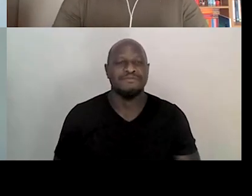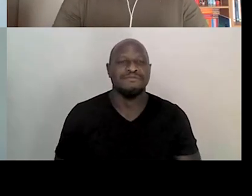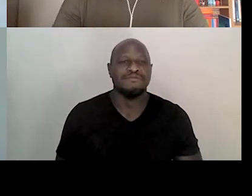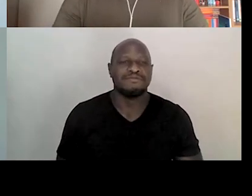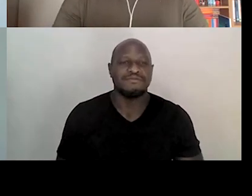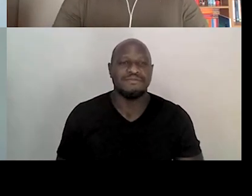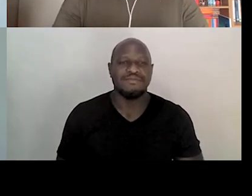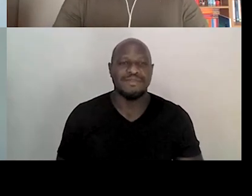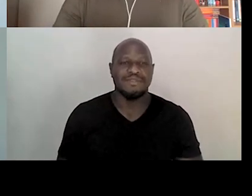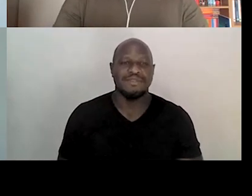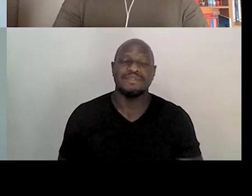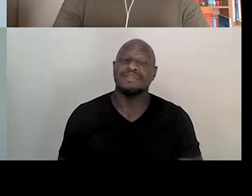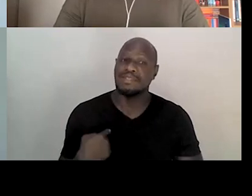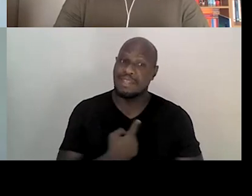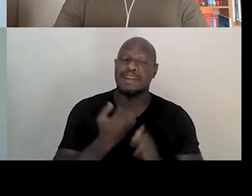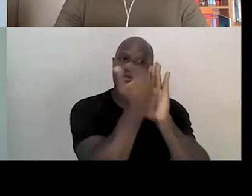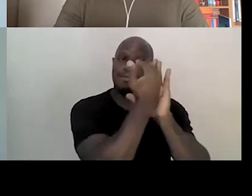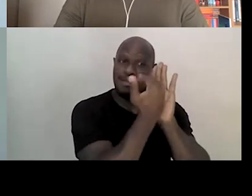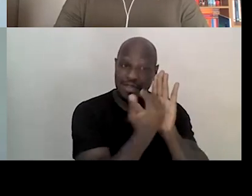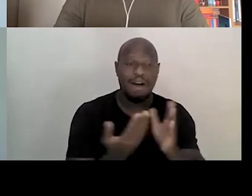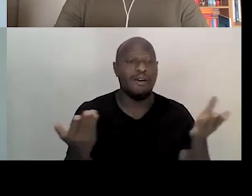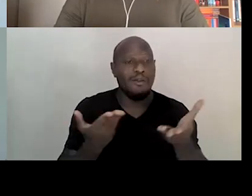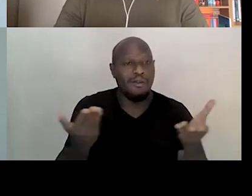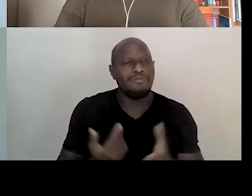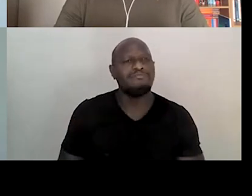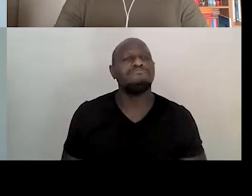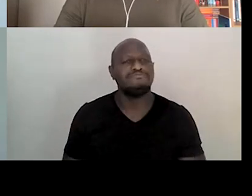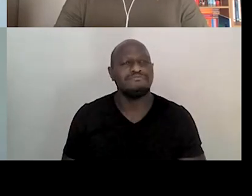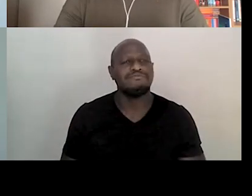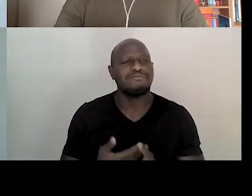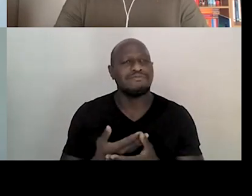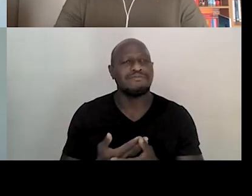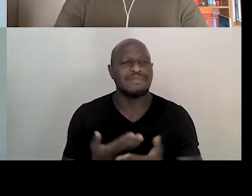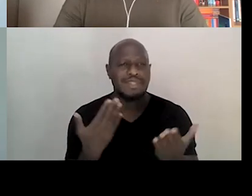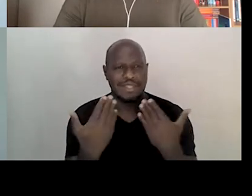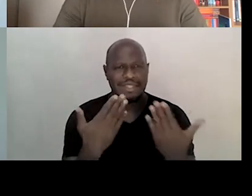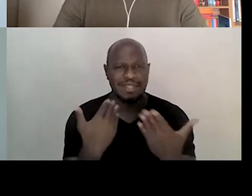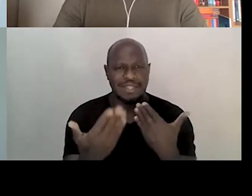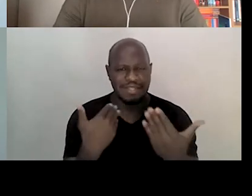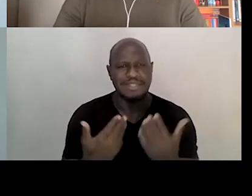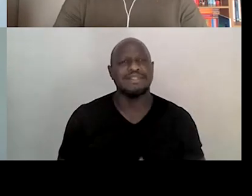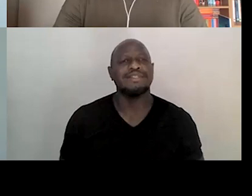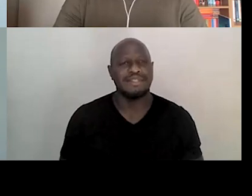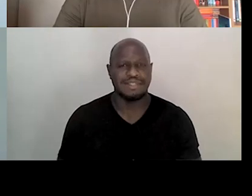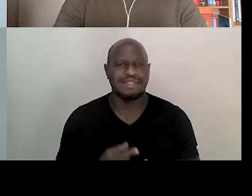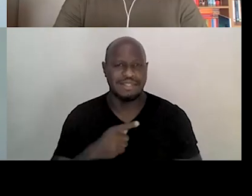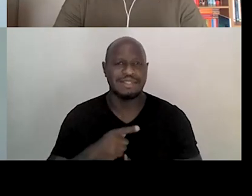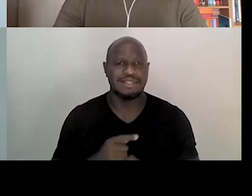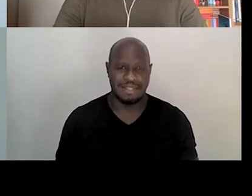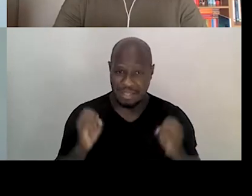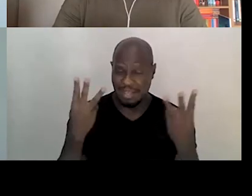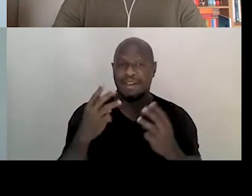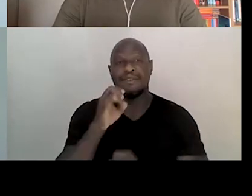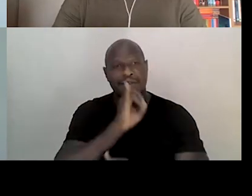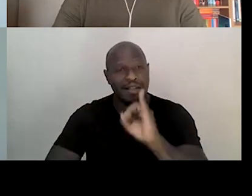Como eu disse, nossa programação, hoje, logo depois dessa mesa, a gente tem o Circo Mistério, um espetáculo online ao